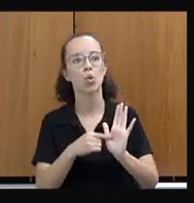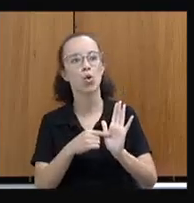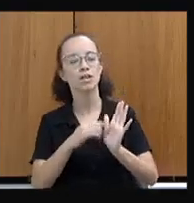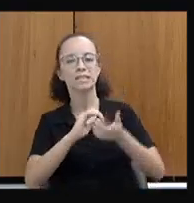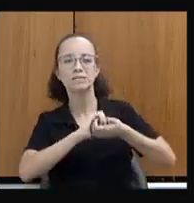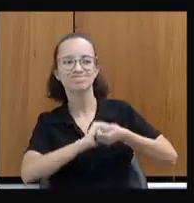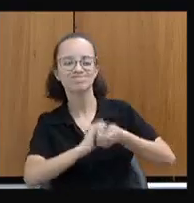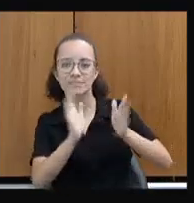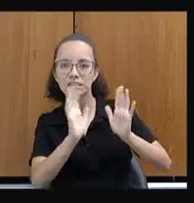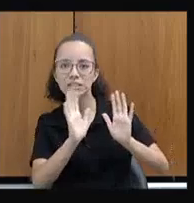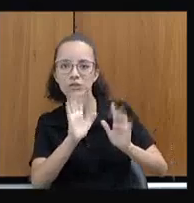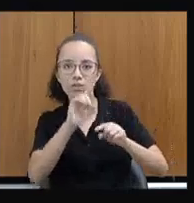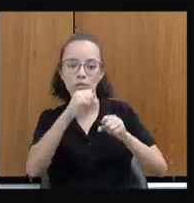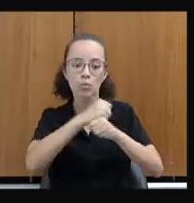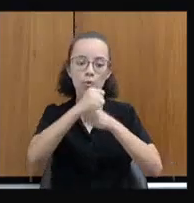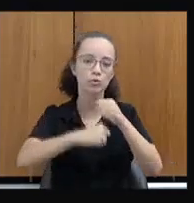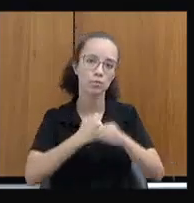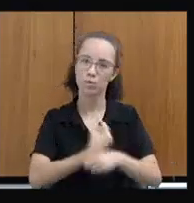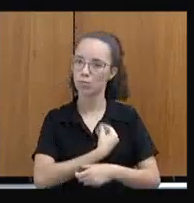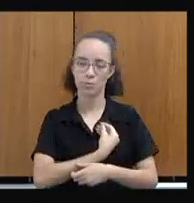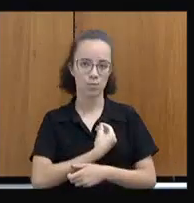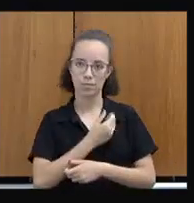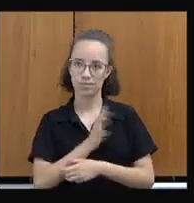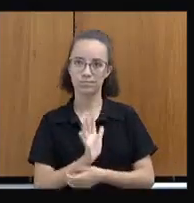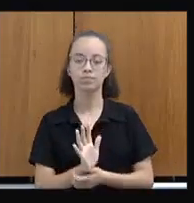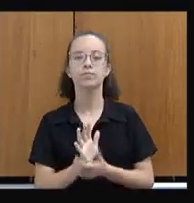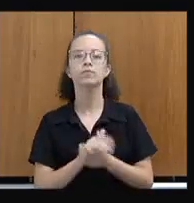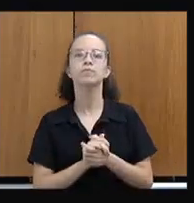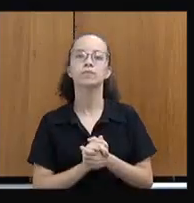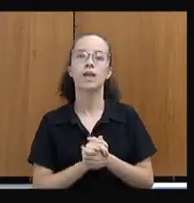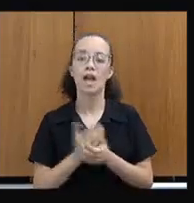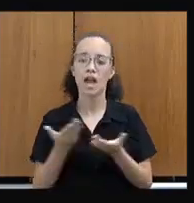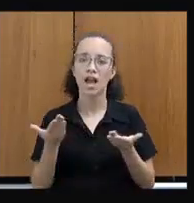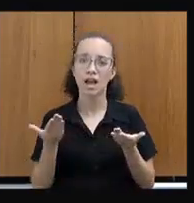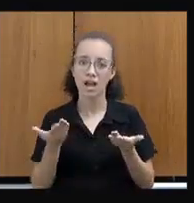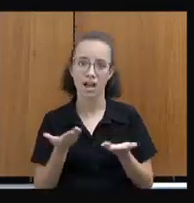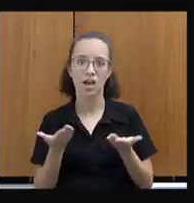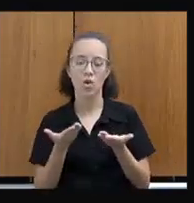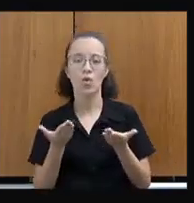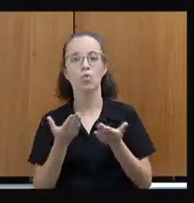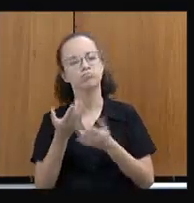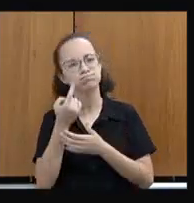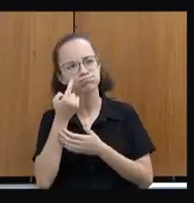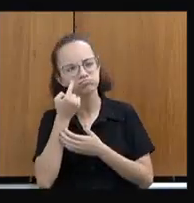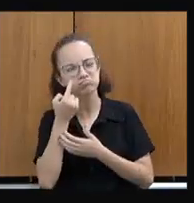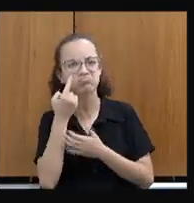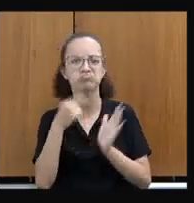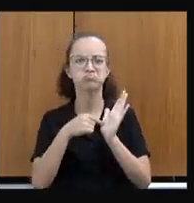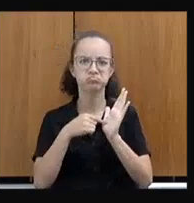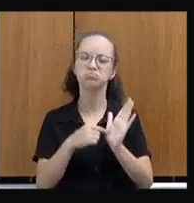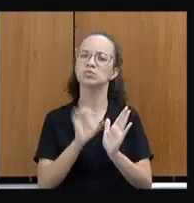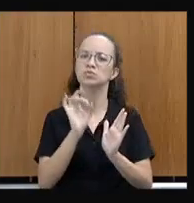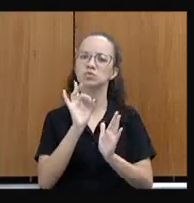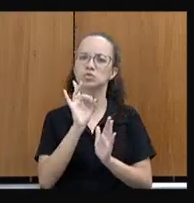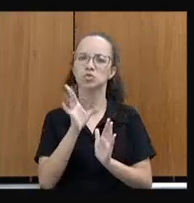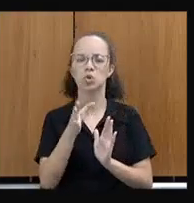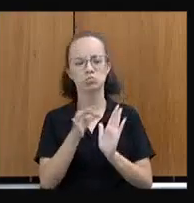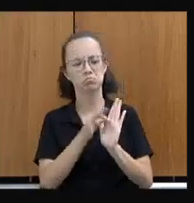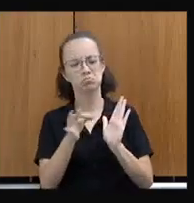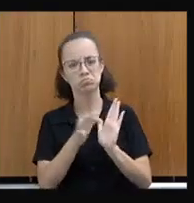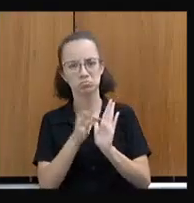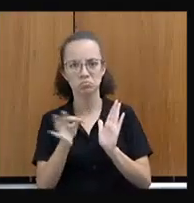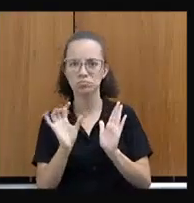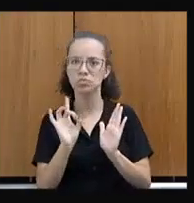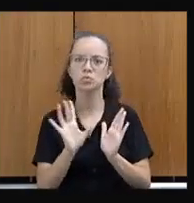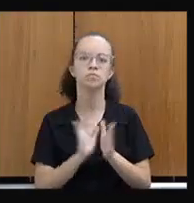estarão na próxima legislatura. Eu acompanhei bem, apesar de estar em trânsito, acompanhei bem a apresentação. Eu queria fazer só algumas observações,